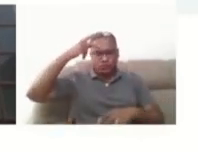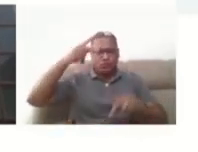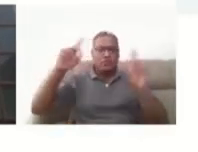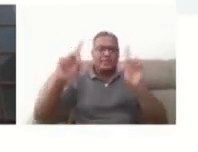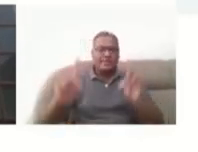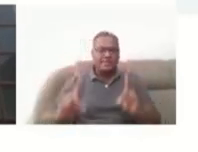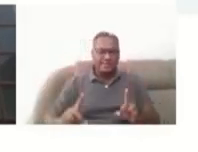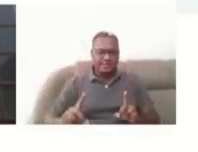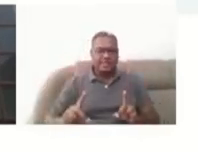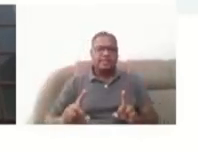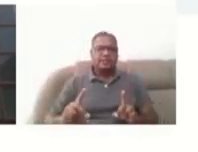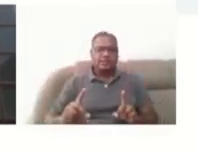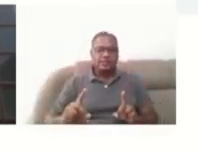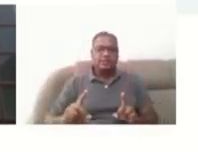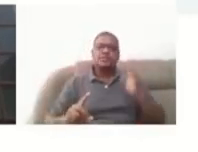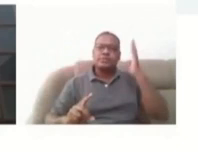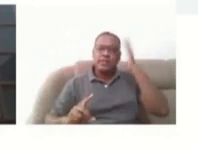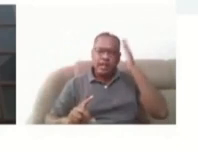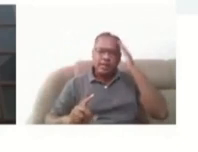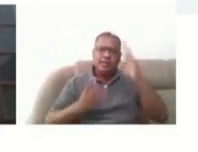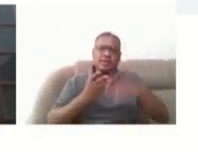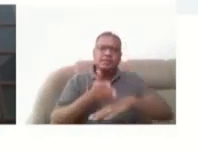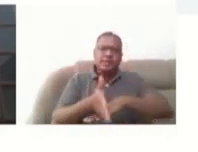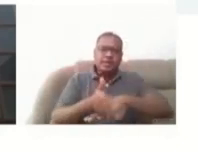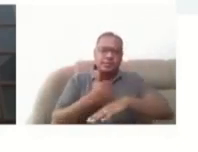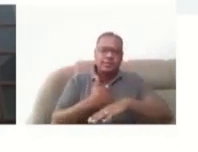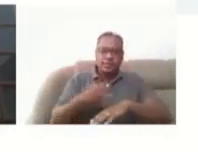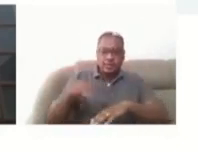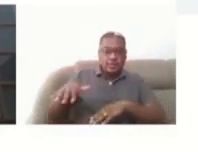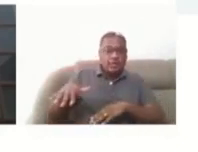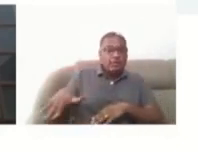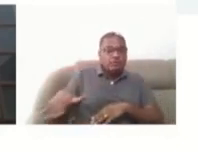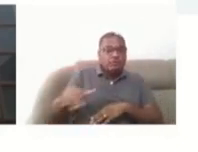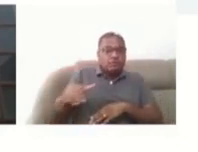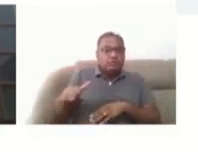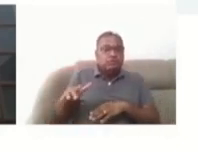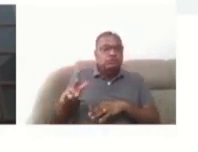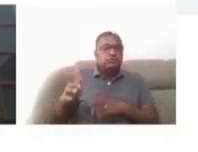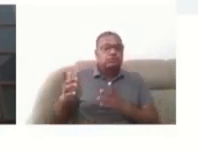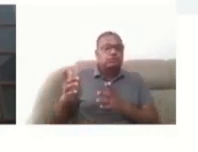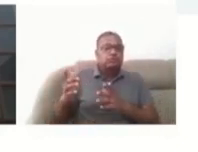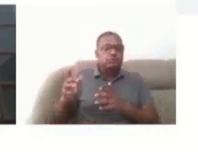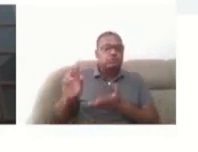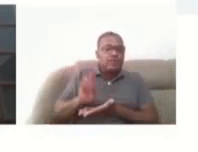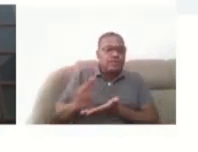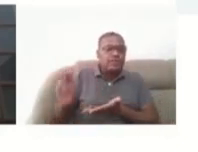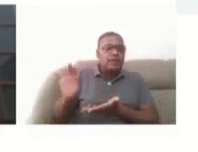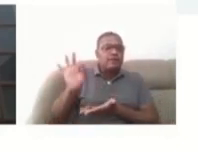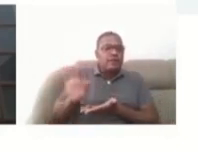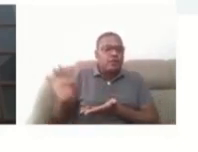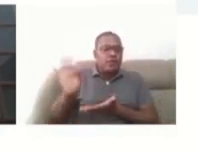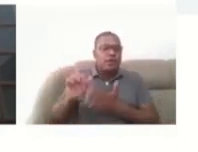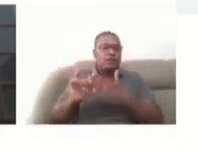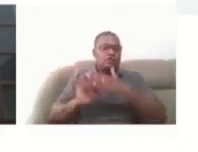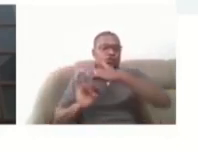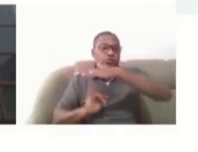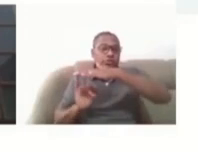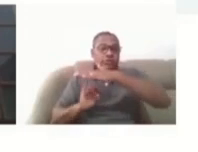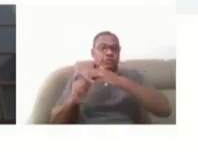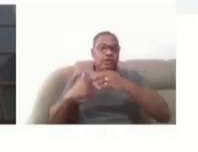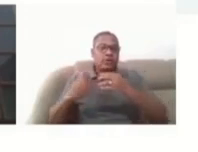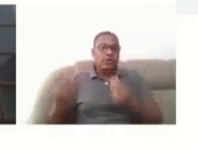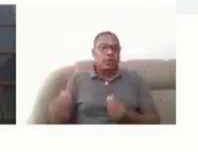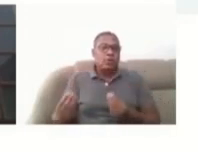né? A acessibilidade é do meio para aquela pessoa. Então, é errado eu falar a acessibilidade da pessoa,